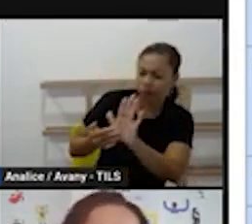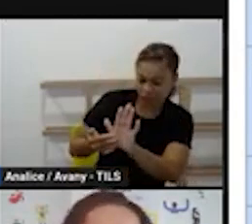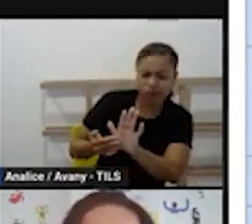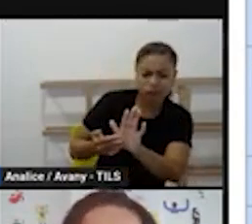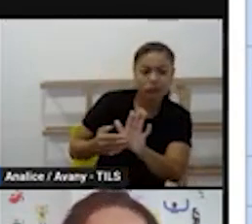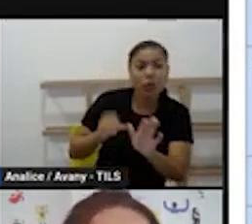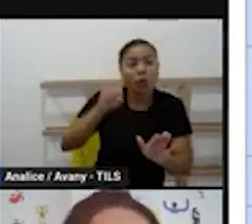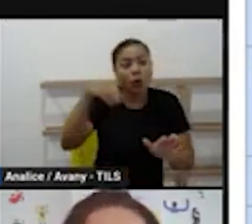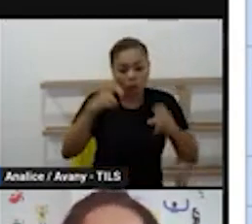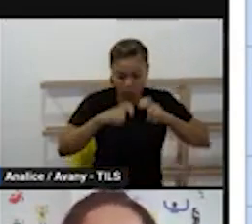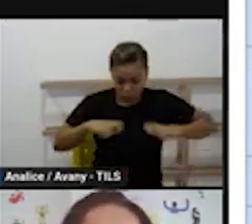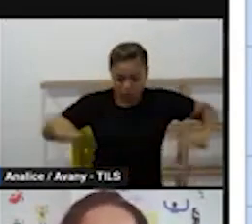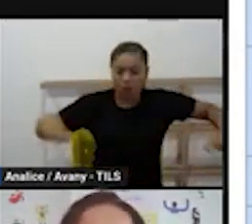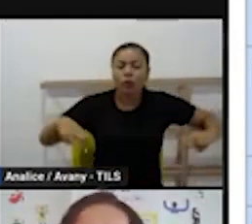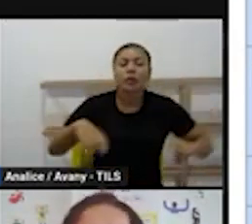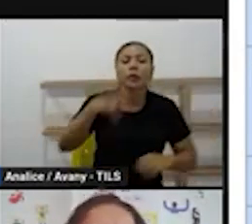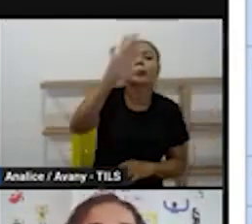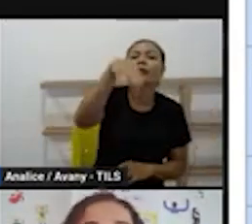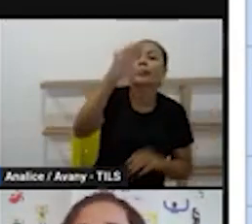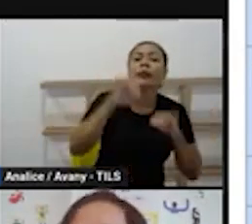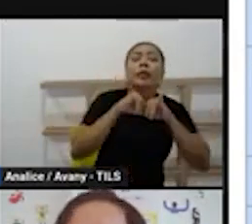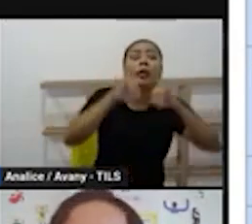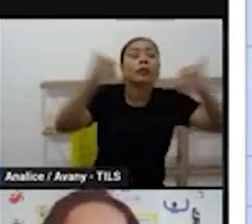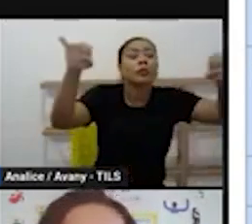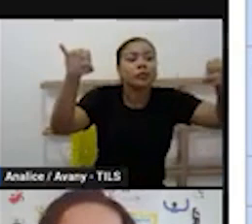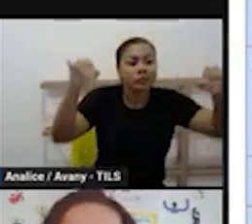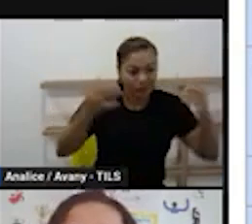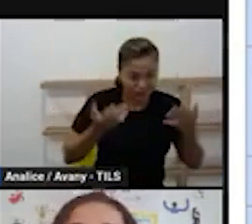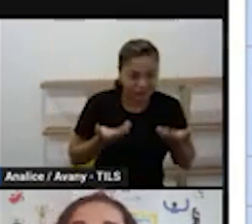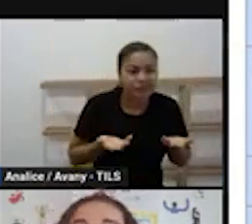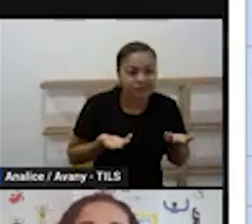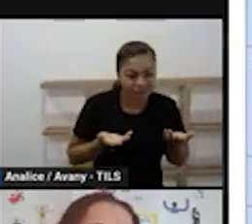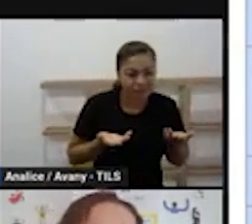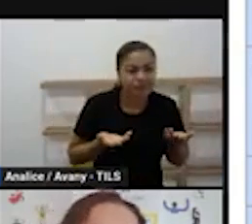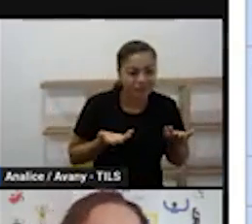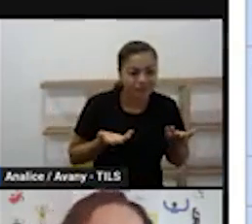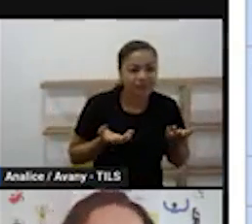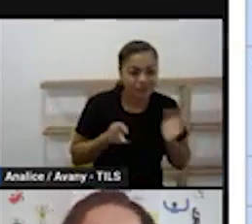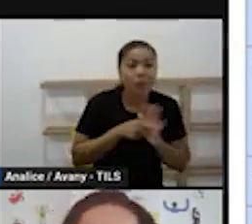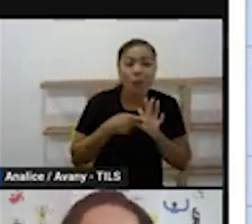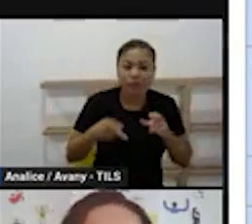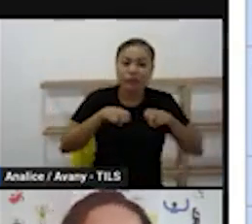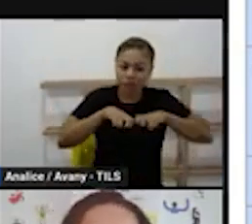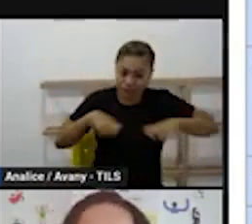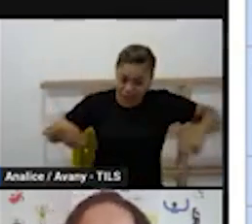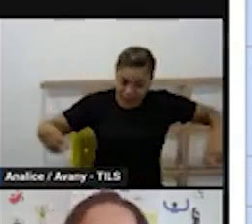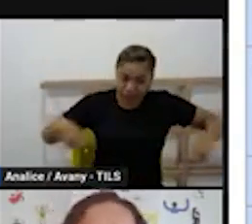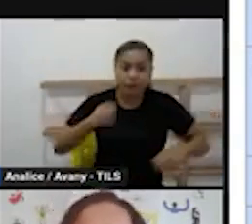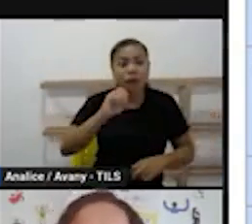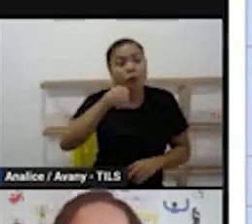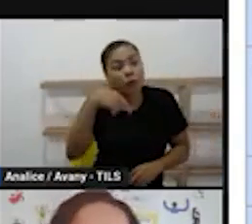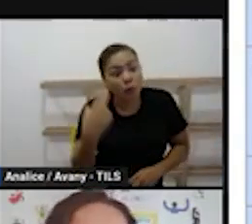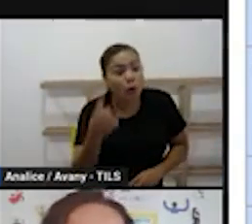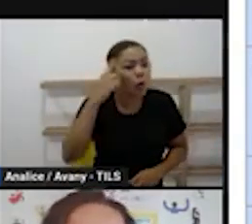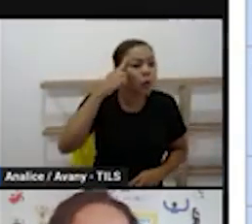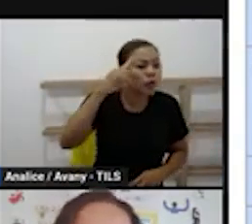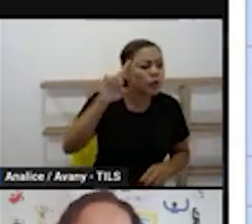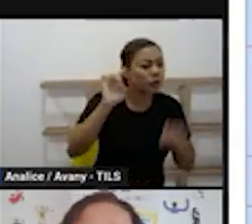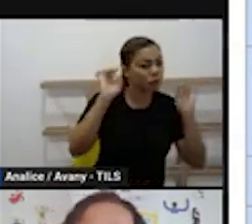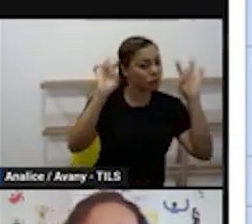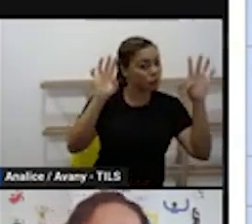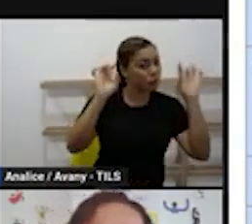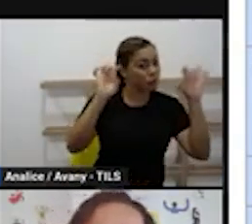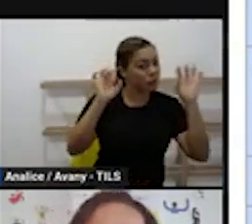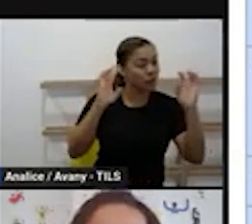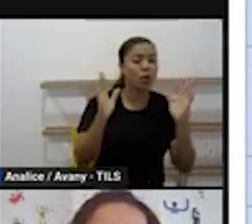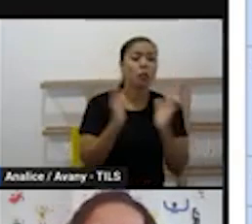ler um aviso que é necessário ser avisado pelas crianças o informativo uma data comemorativa que seja importante o aniversário antes de uma criança